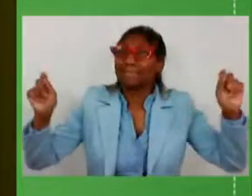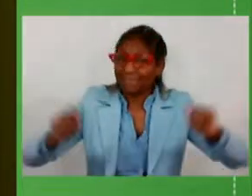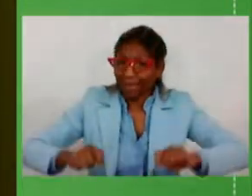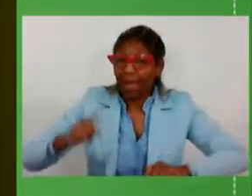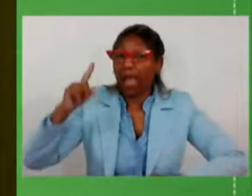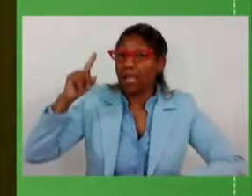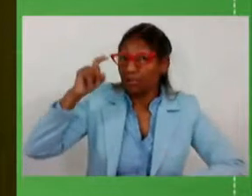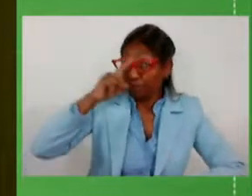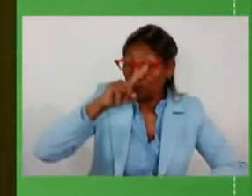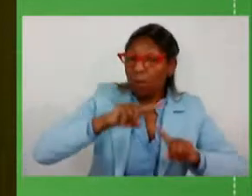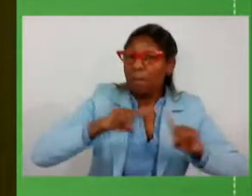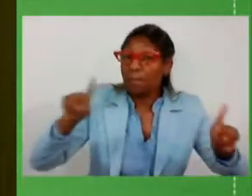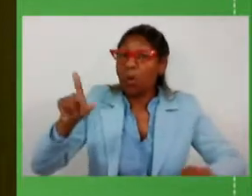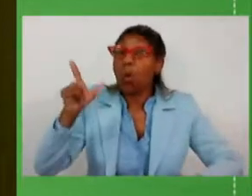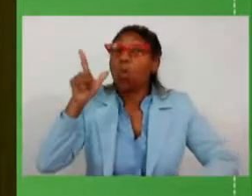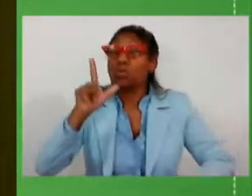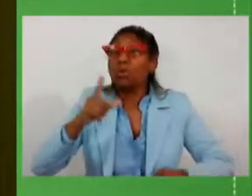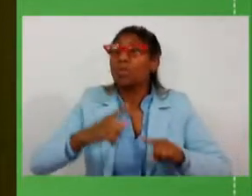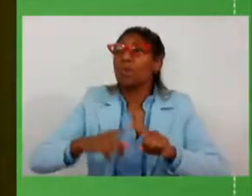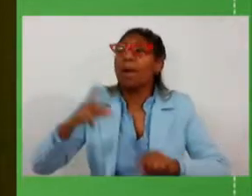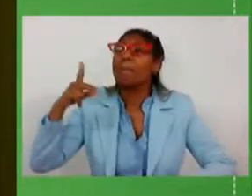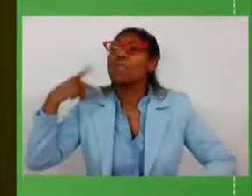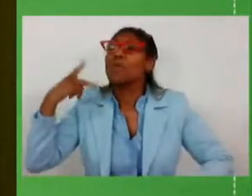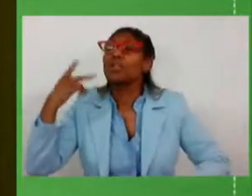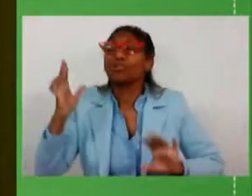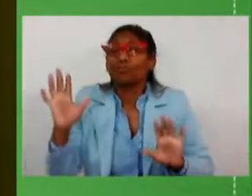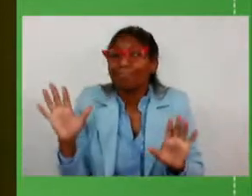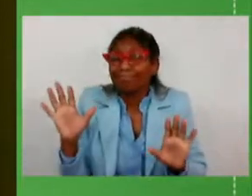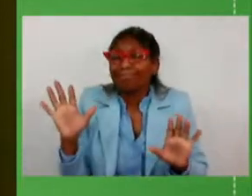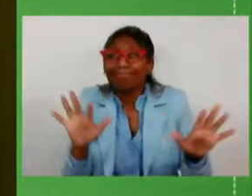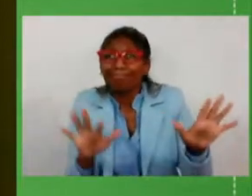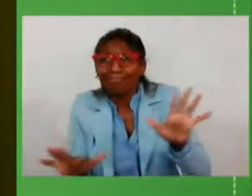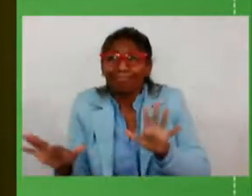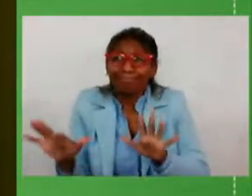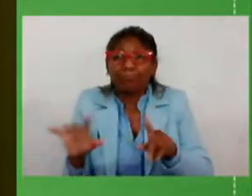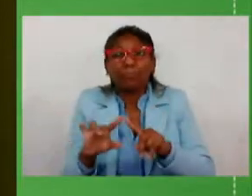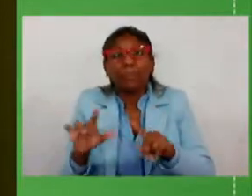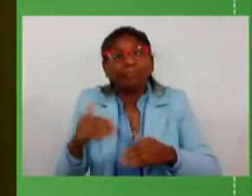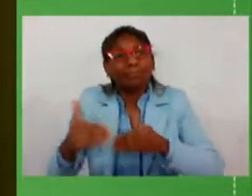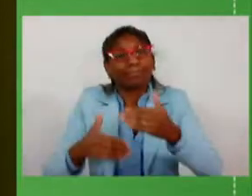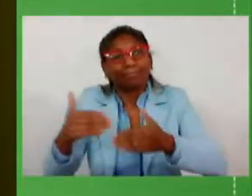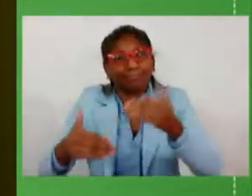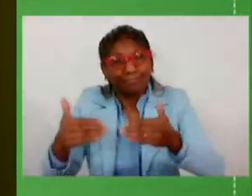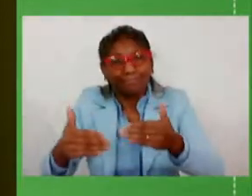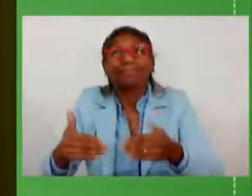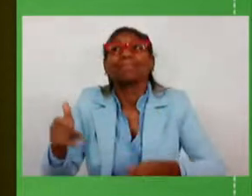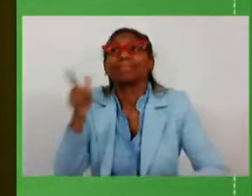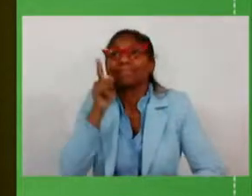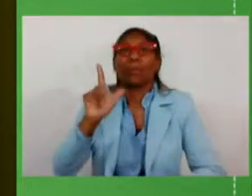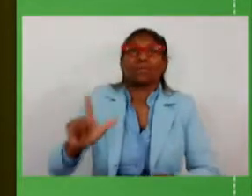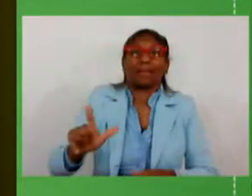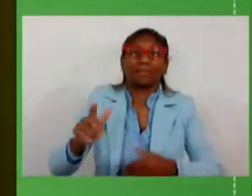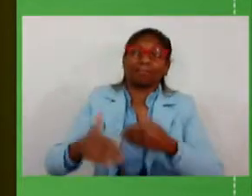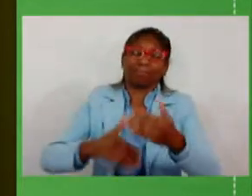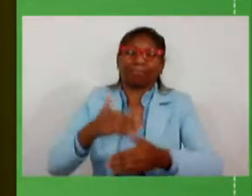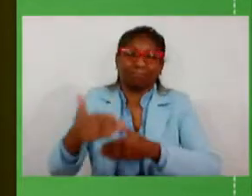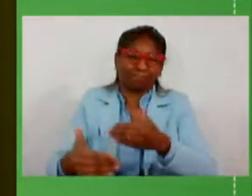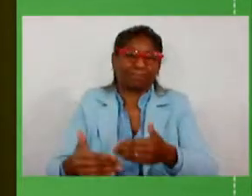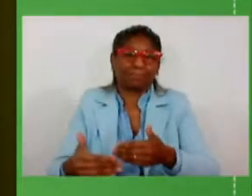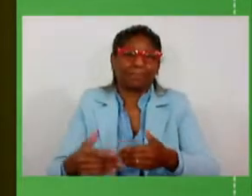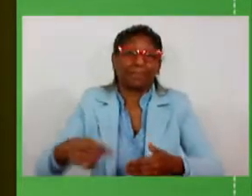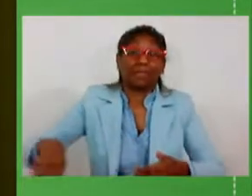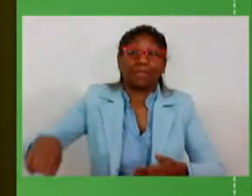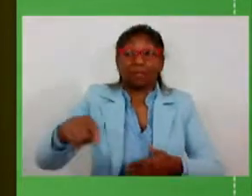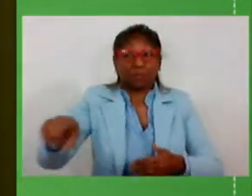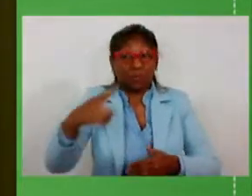difícil, do ponto de vista político, num primeiro momento, mas ele vai gerar os resultados que vão dar espaço para o